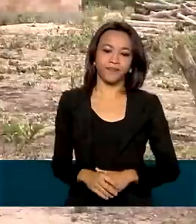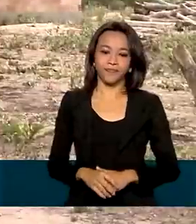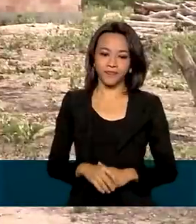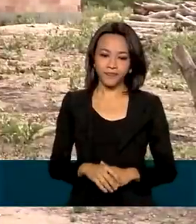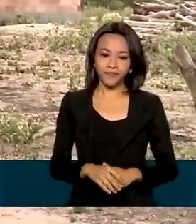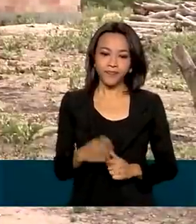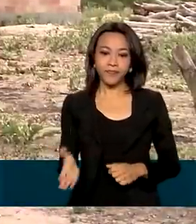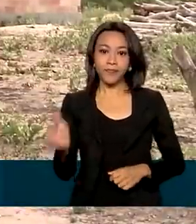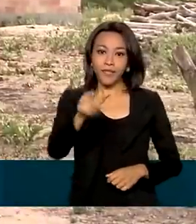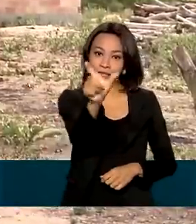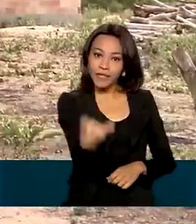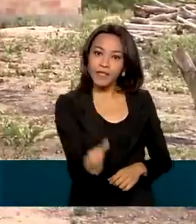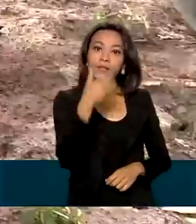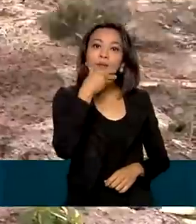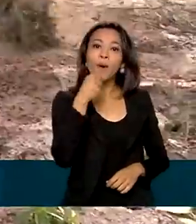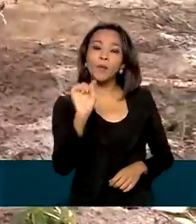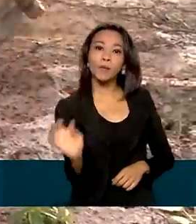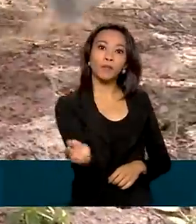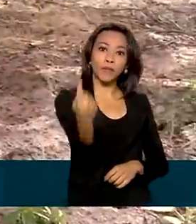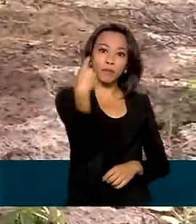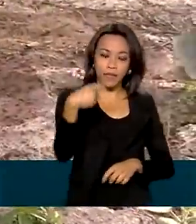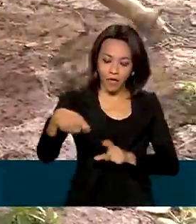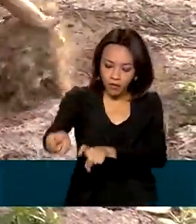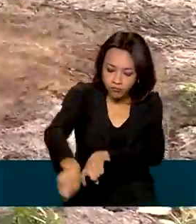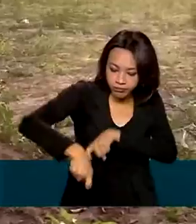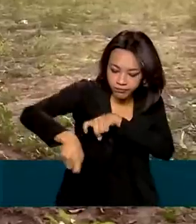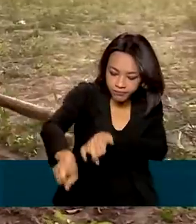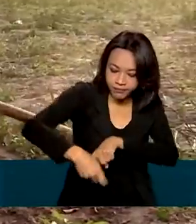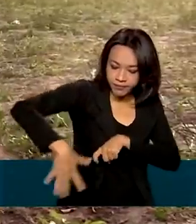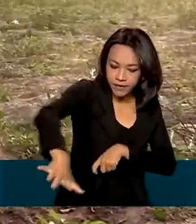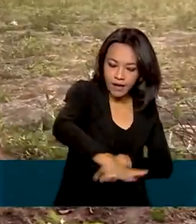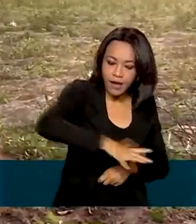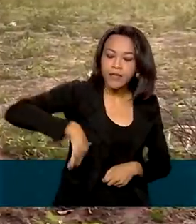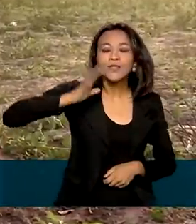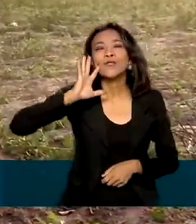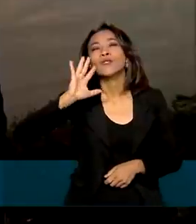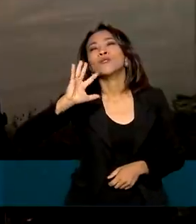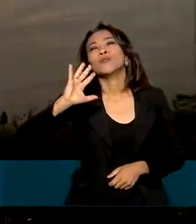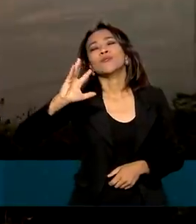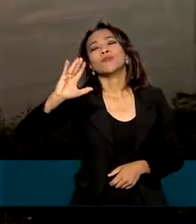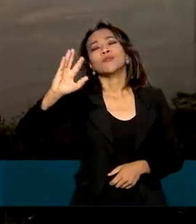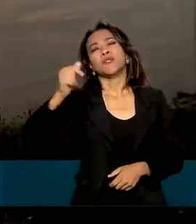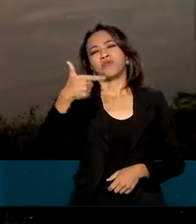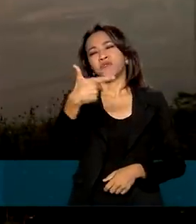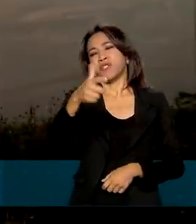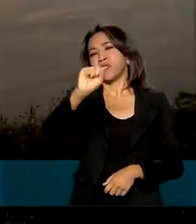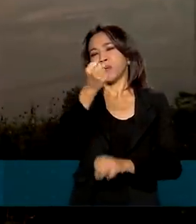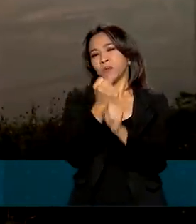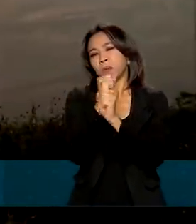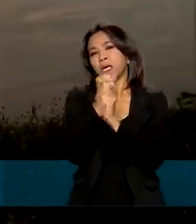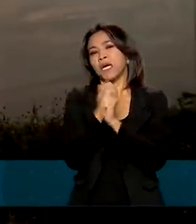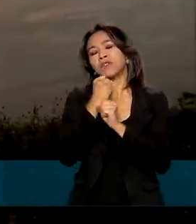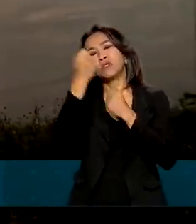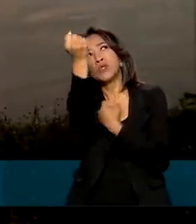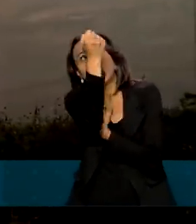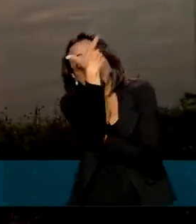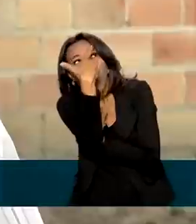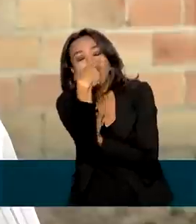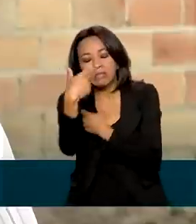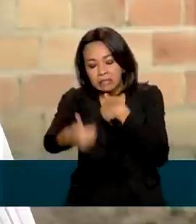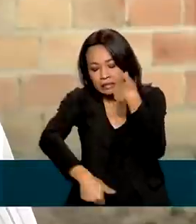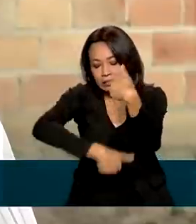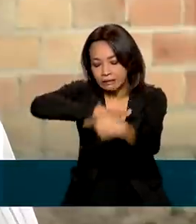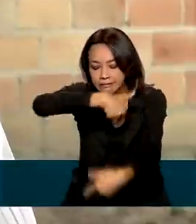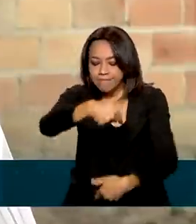Seu Davino, um dos primeiros a produzir por aqui, realiza um sonho depois de 28 anos de sol e enxada.